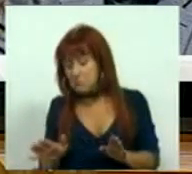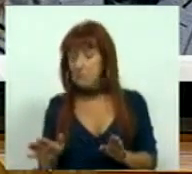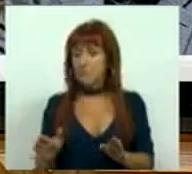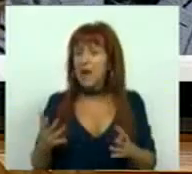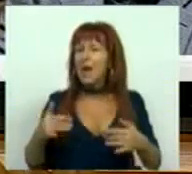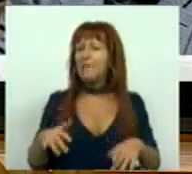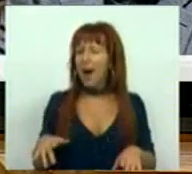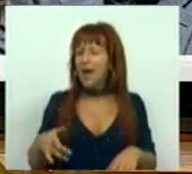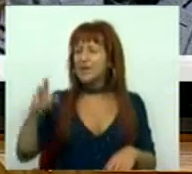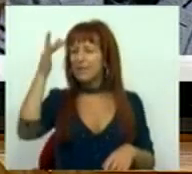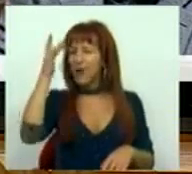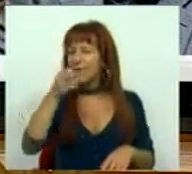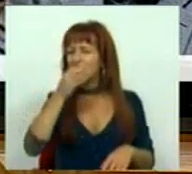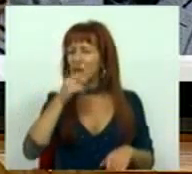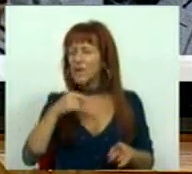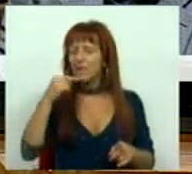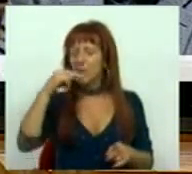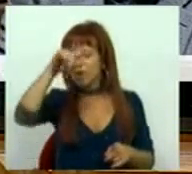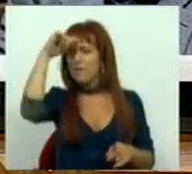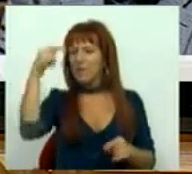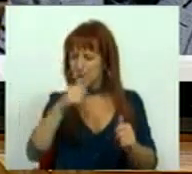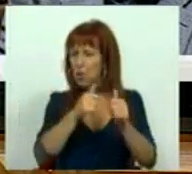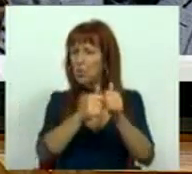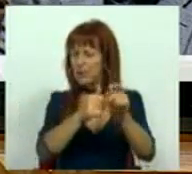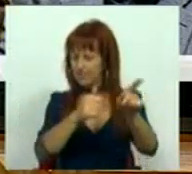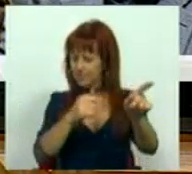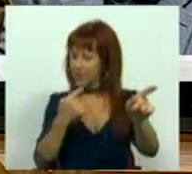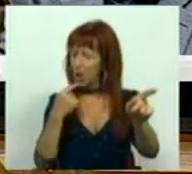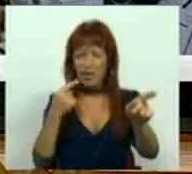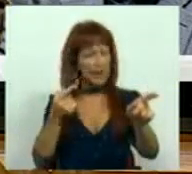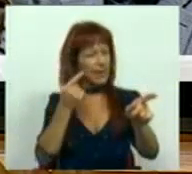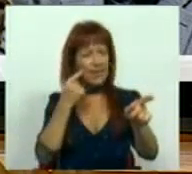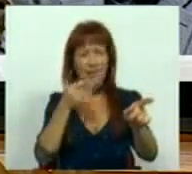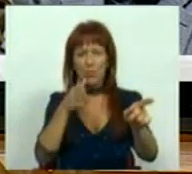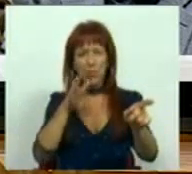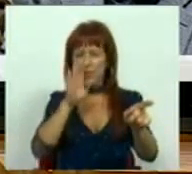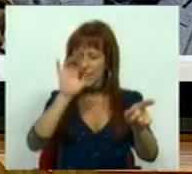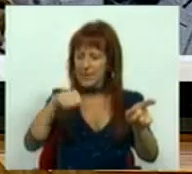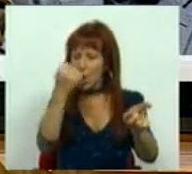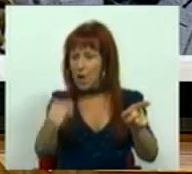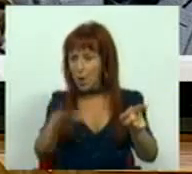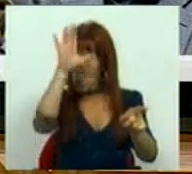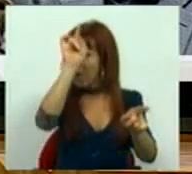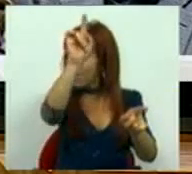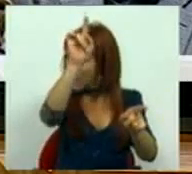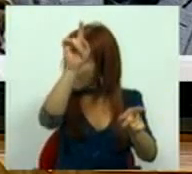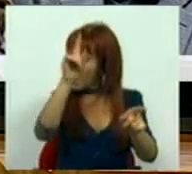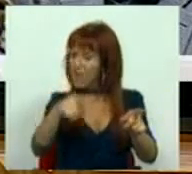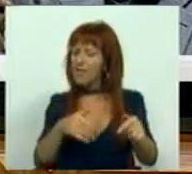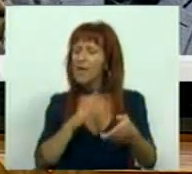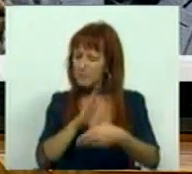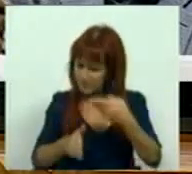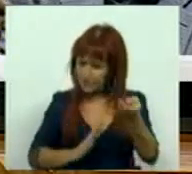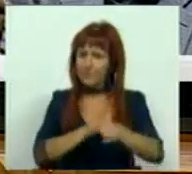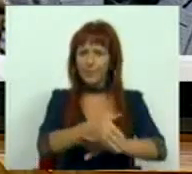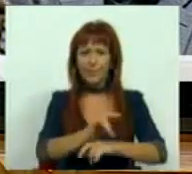Mas é fácil falar e vai ser difícil cumprir. Estaremos muito atentos se sim ou não este Governo vai lá por diante